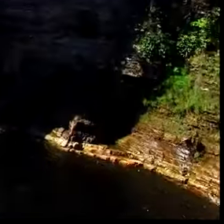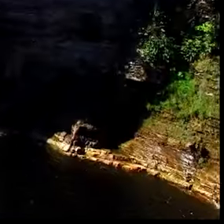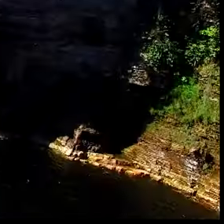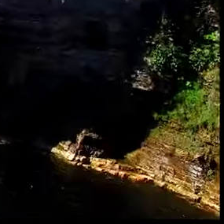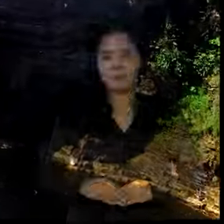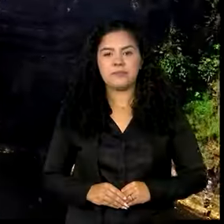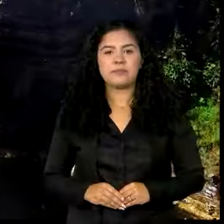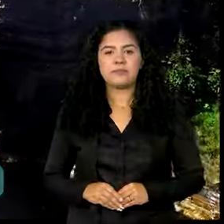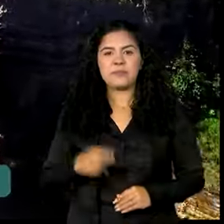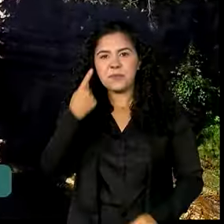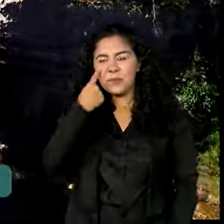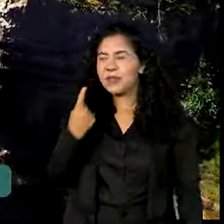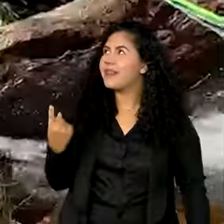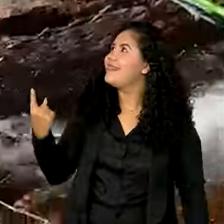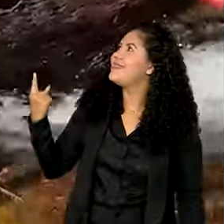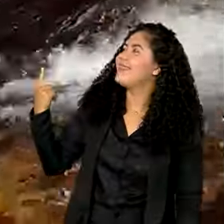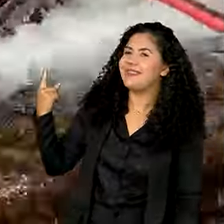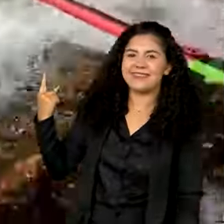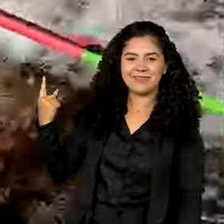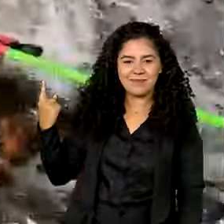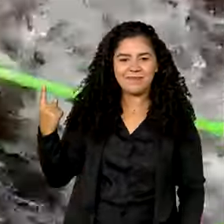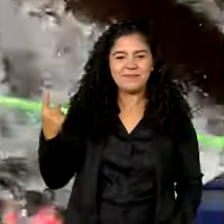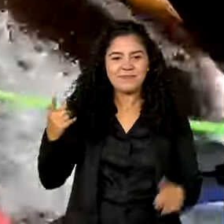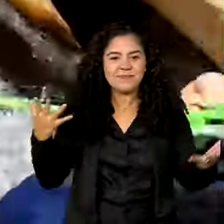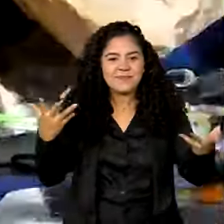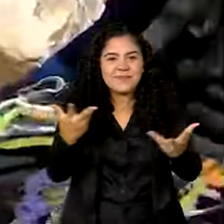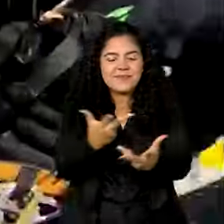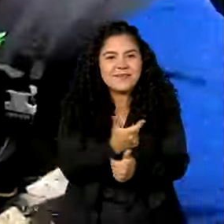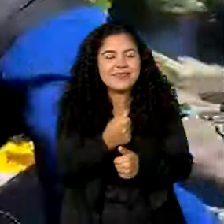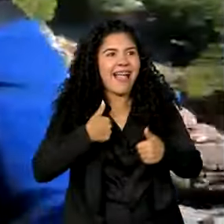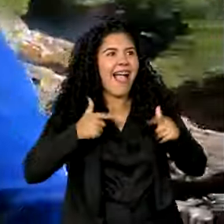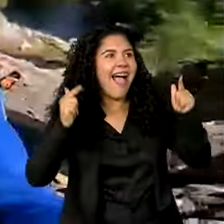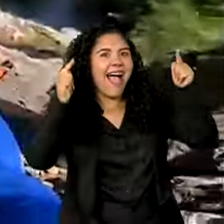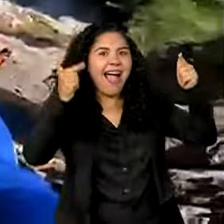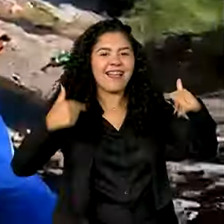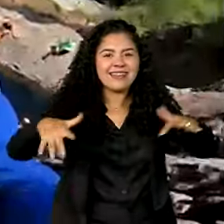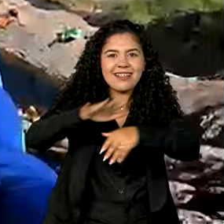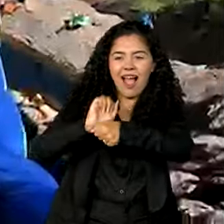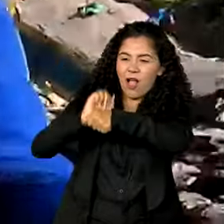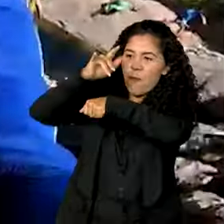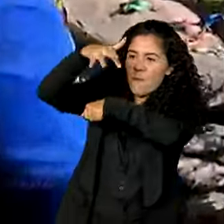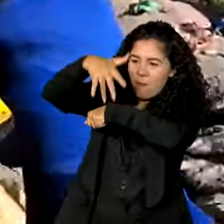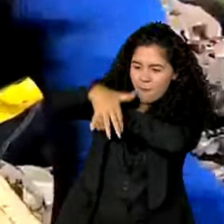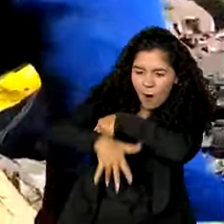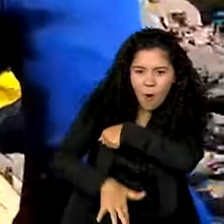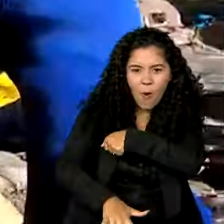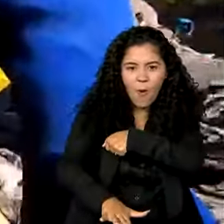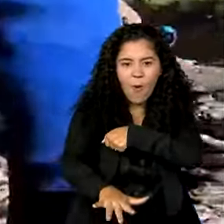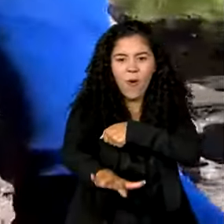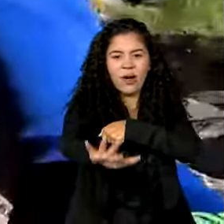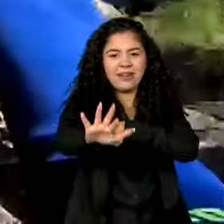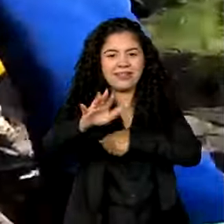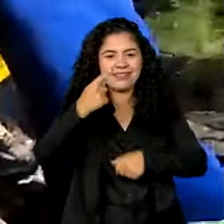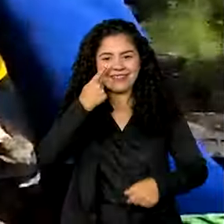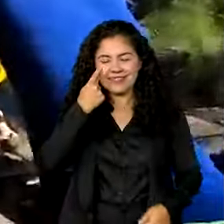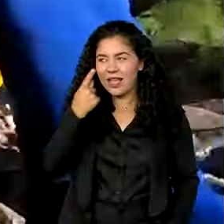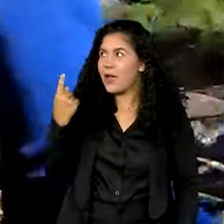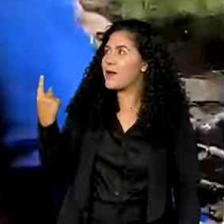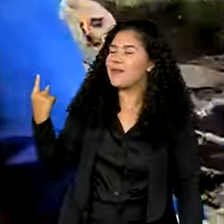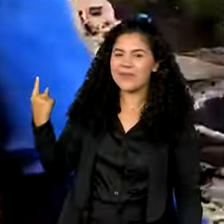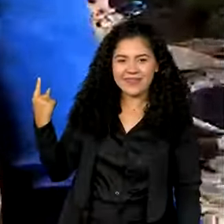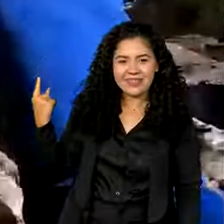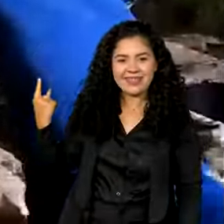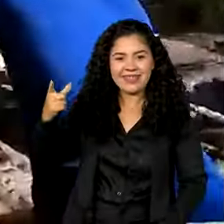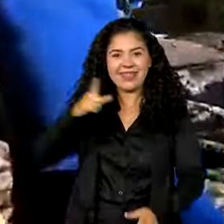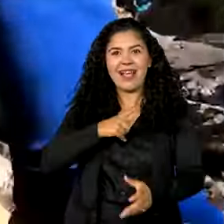As imagens capturam bem o espírito de aventura. Na Cachoeira do Caracol, Iondavi registra o momento em